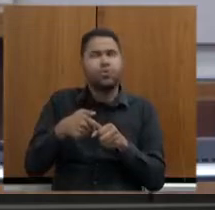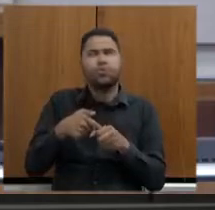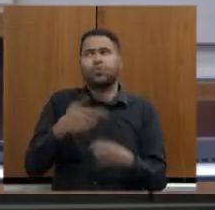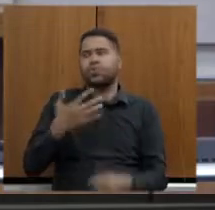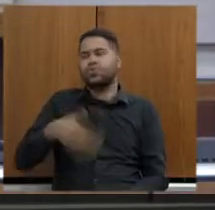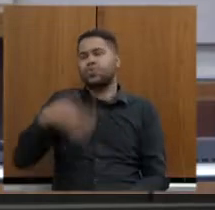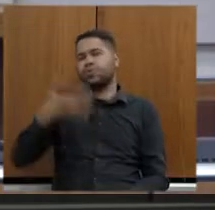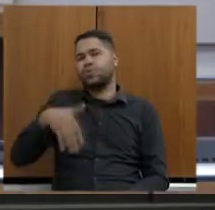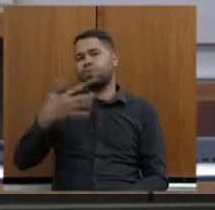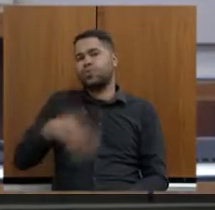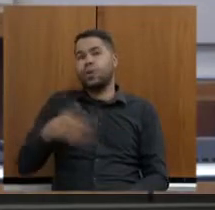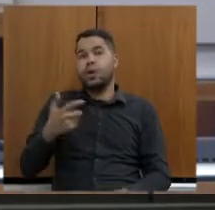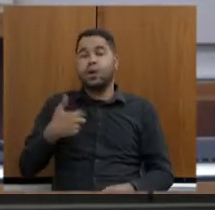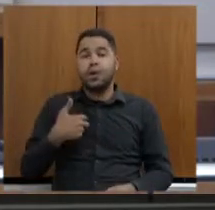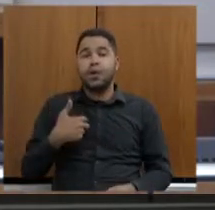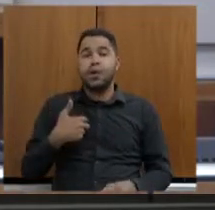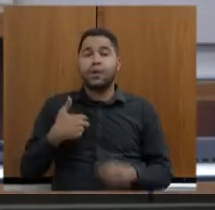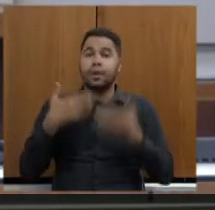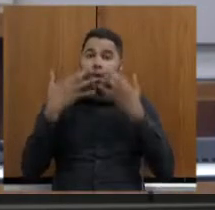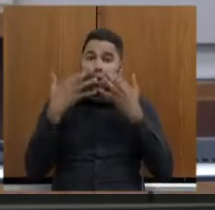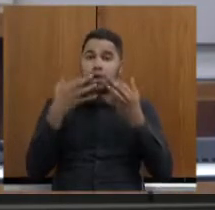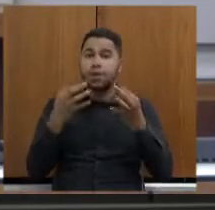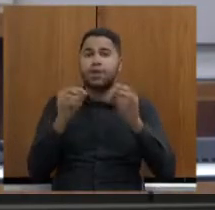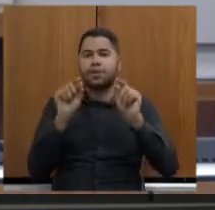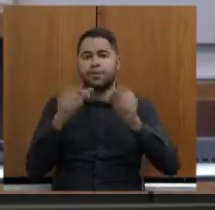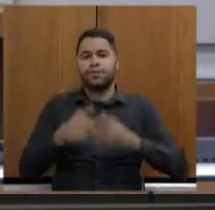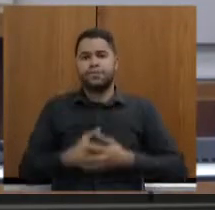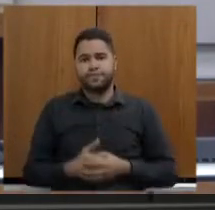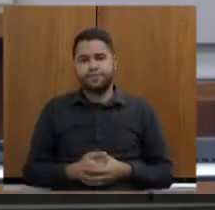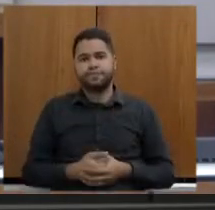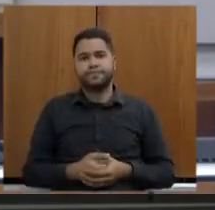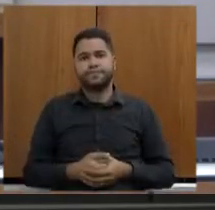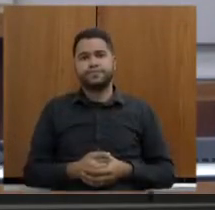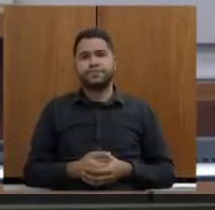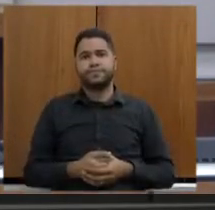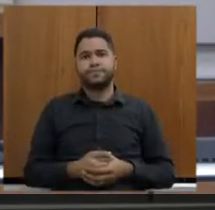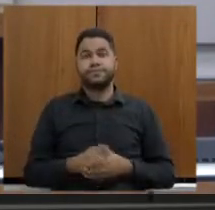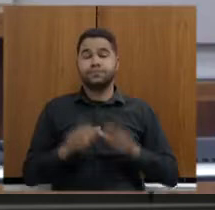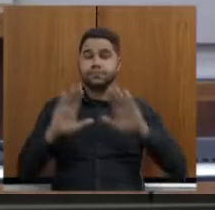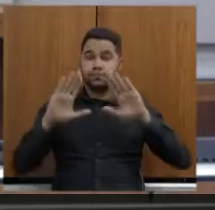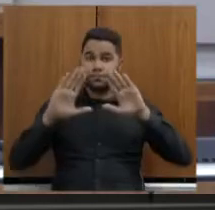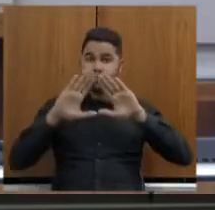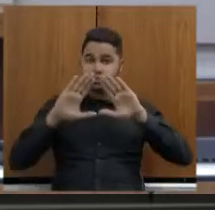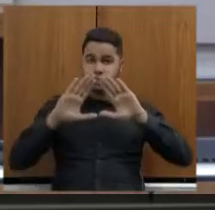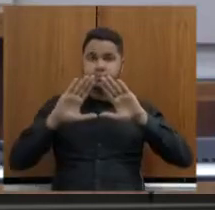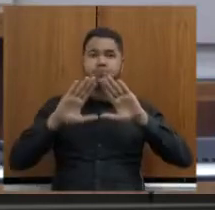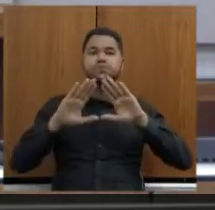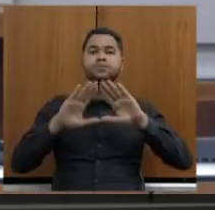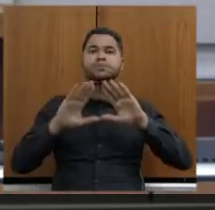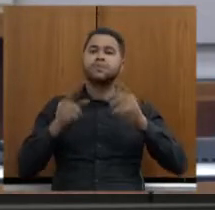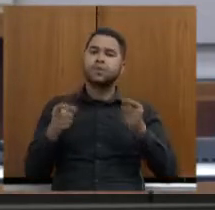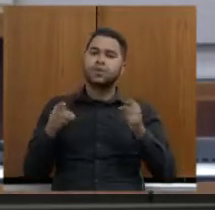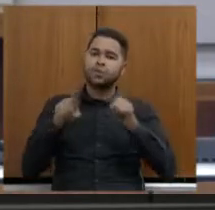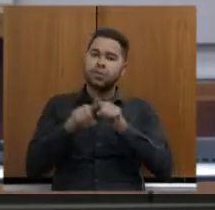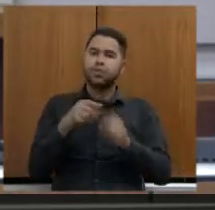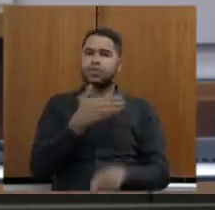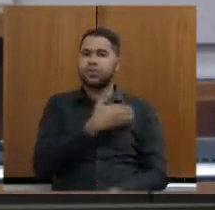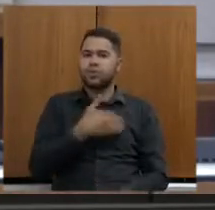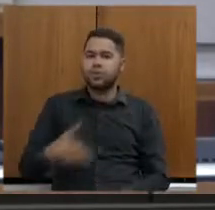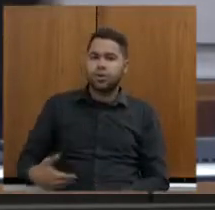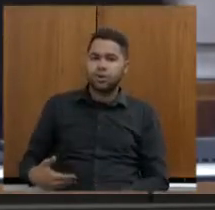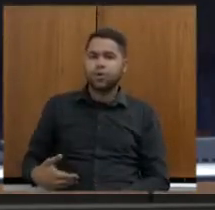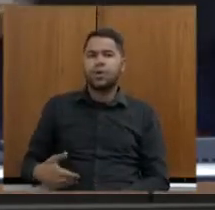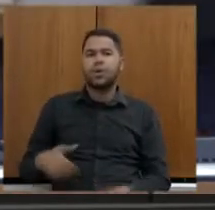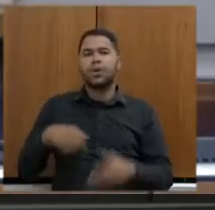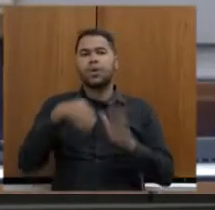Mas, deputado, uma coisa que eu queria chamar a atenção aqui, que a Assembleia, em parceria com o Estado, ela fez uma